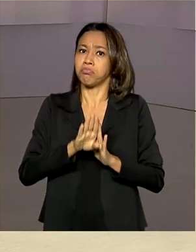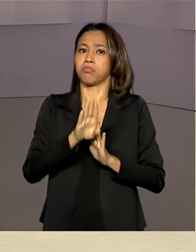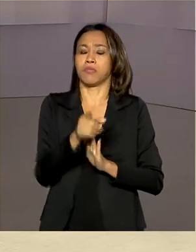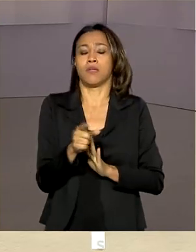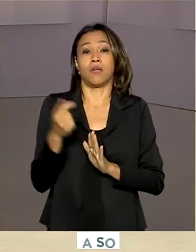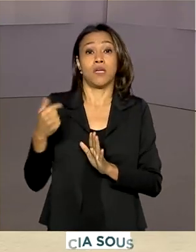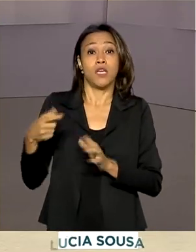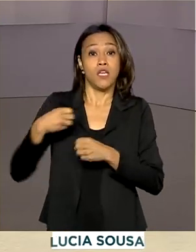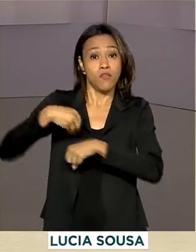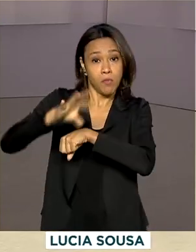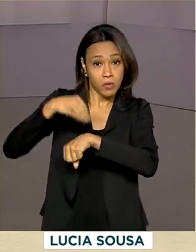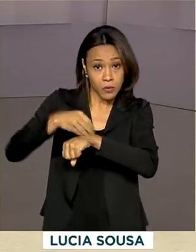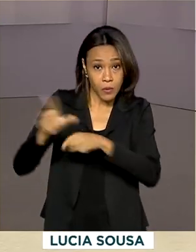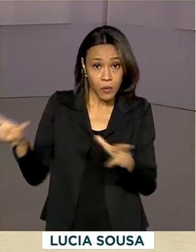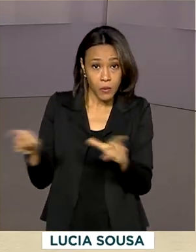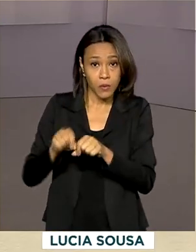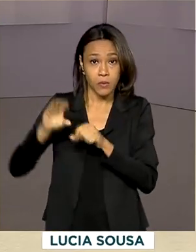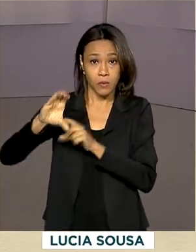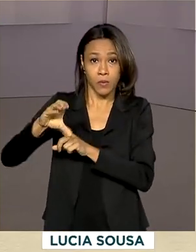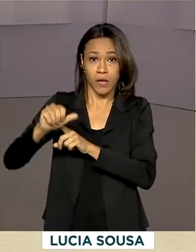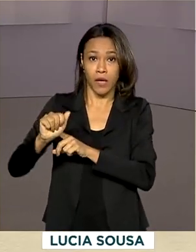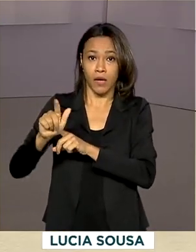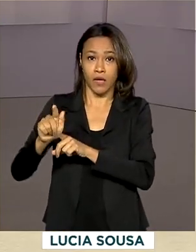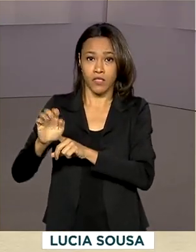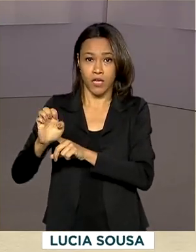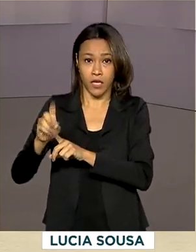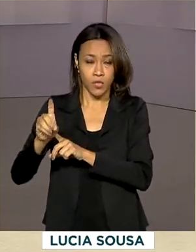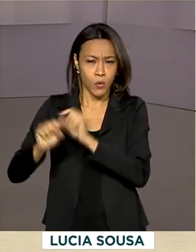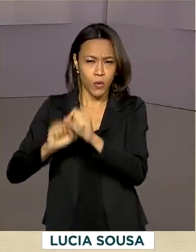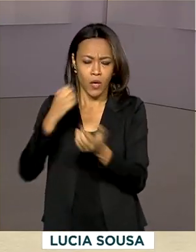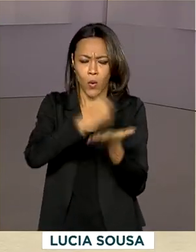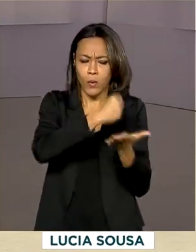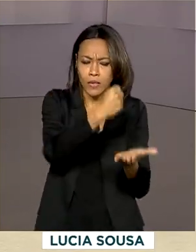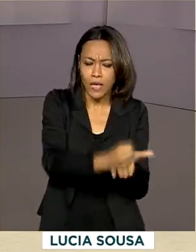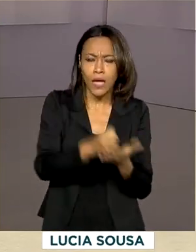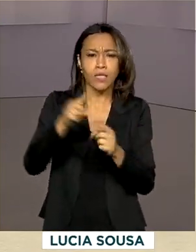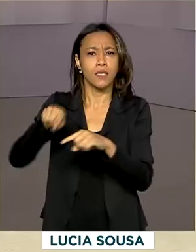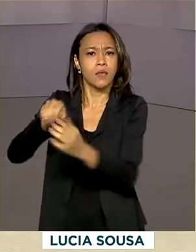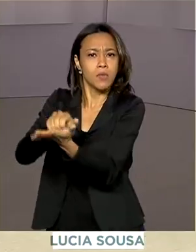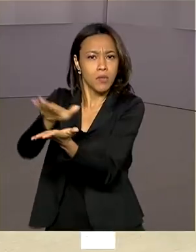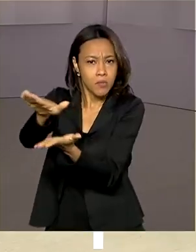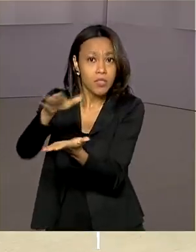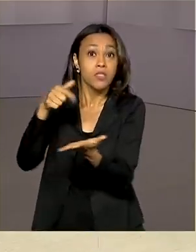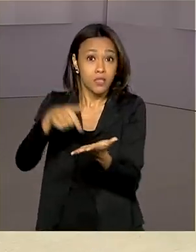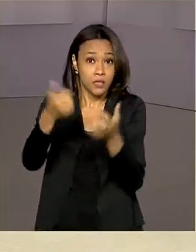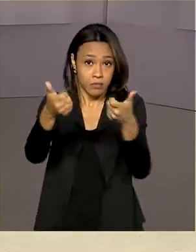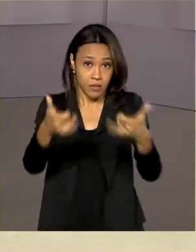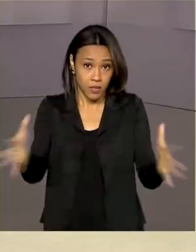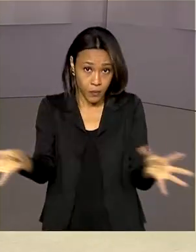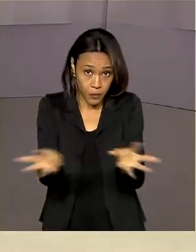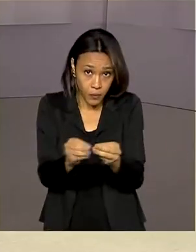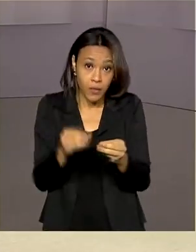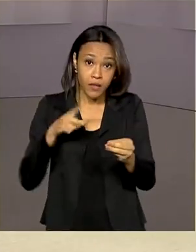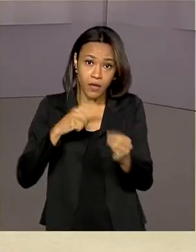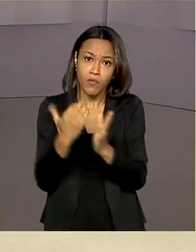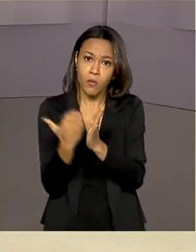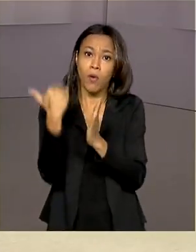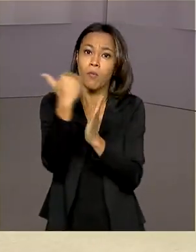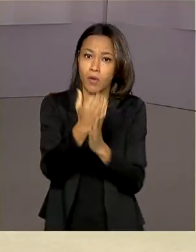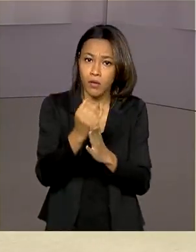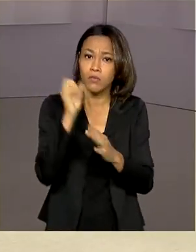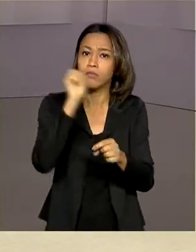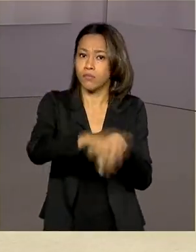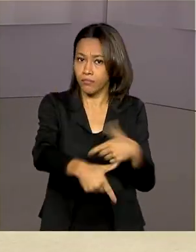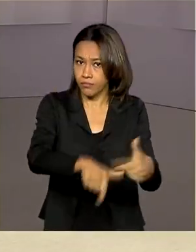Caged, que mostram o número de contratações e demissões, revelam que pelo segundo mês seguido, o Brasil registra aumento na geração de